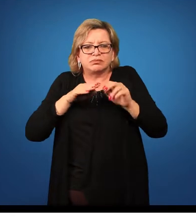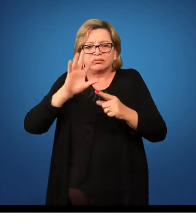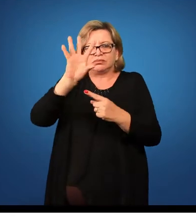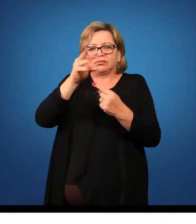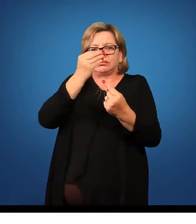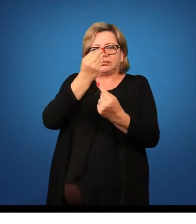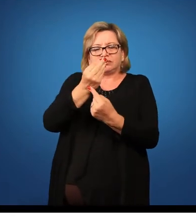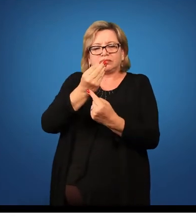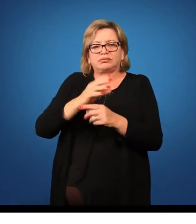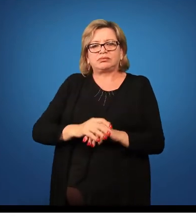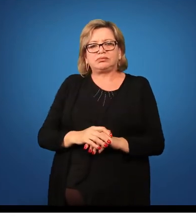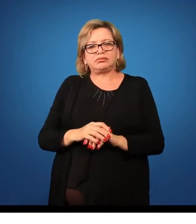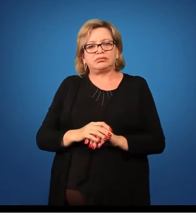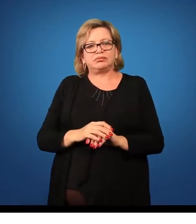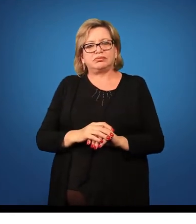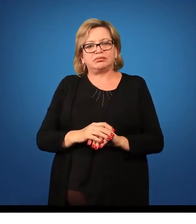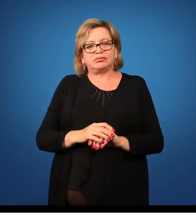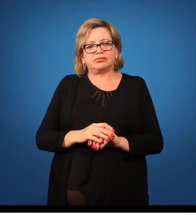artístico.